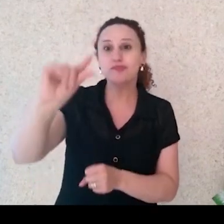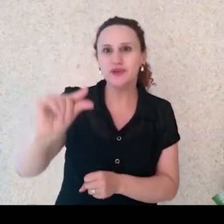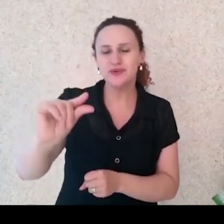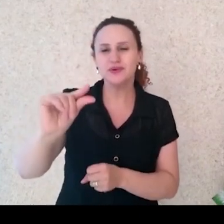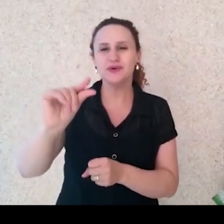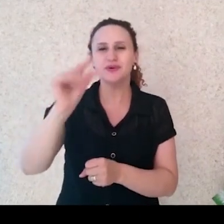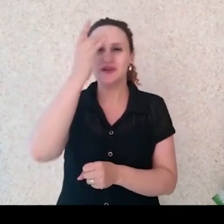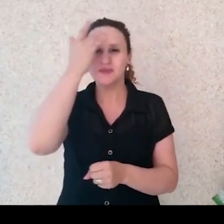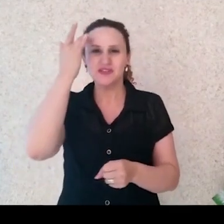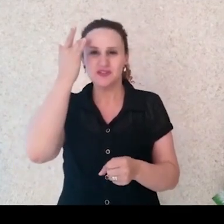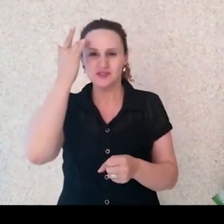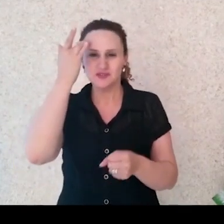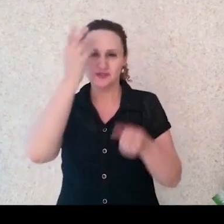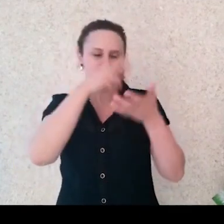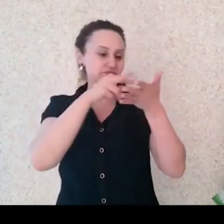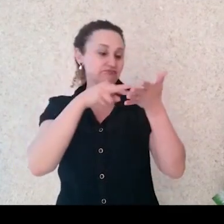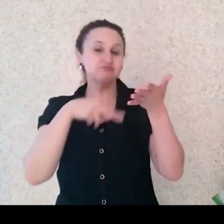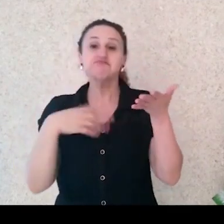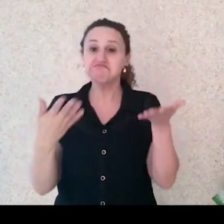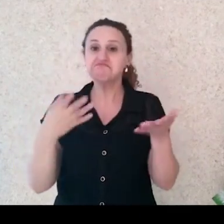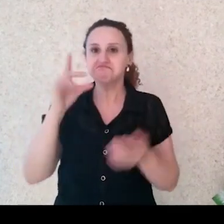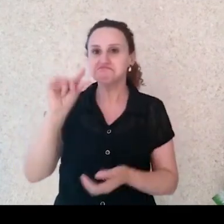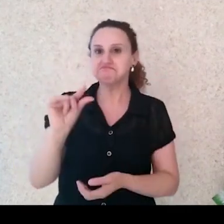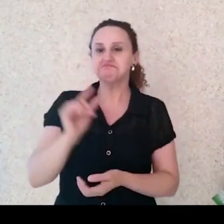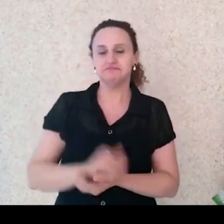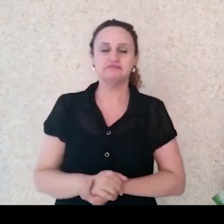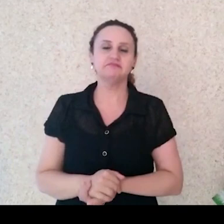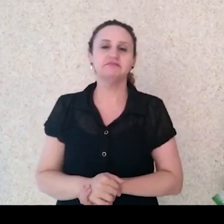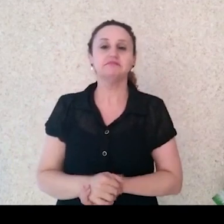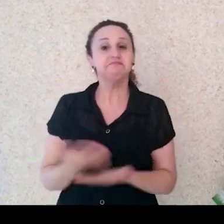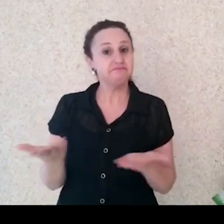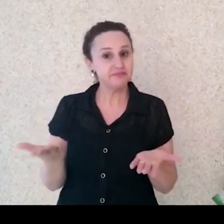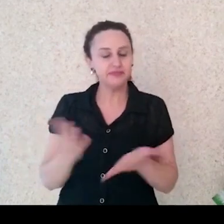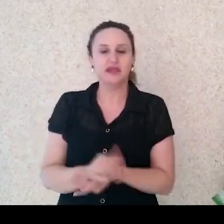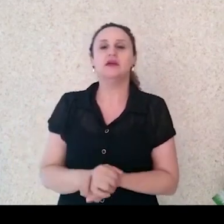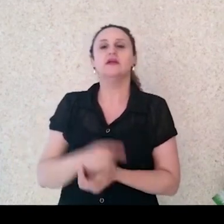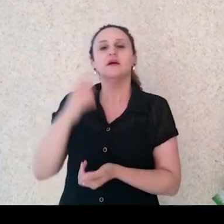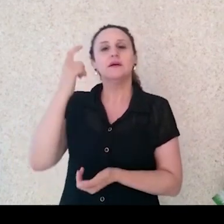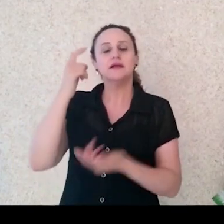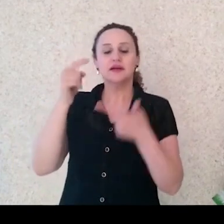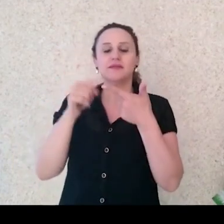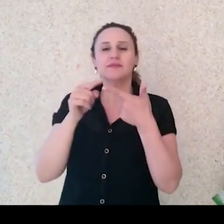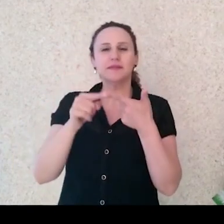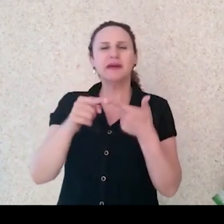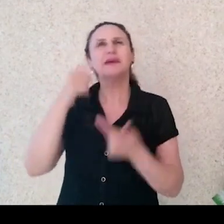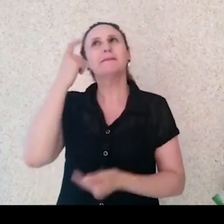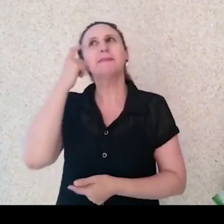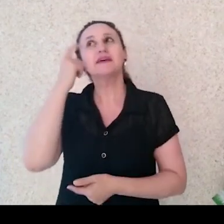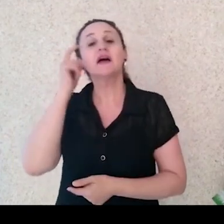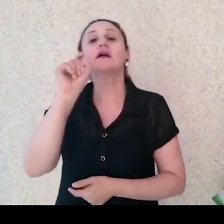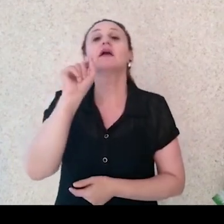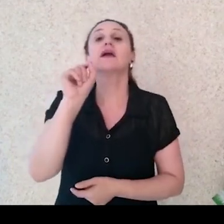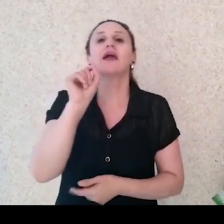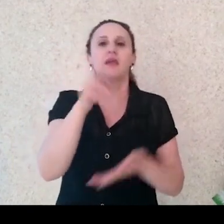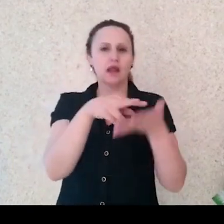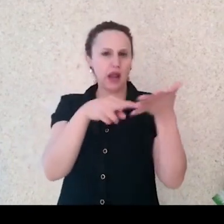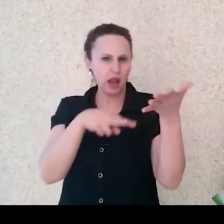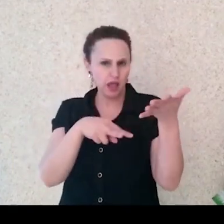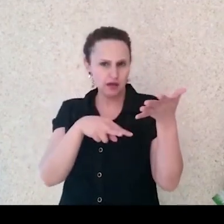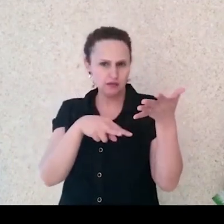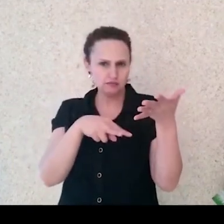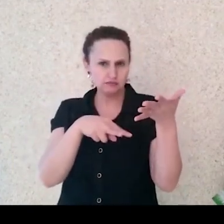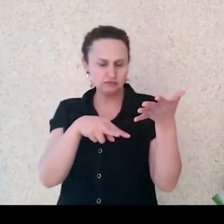nosso público leitor. Outras coisas interessantes para a gente pensar sobre quem está lendo no Brasil e quando